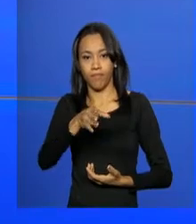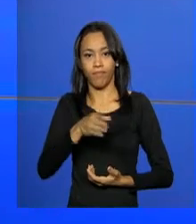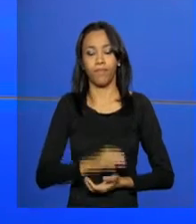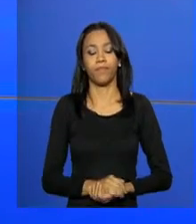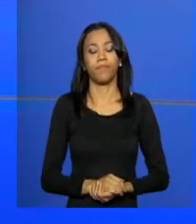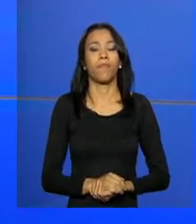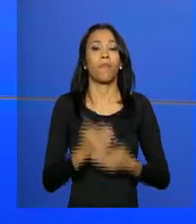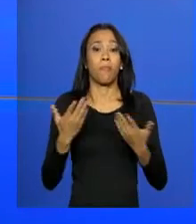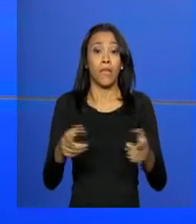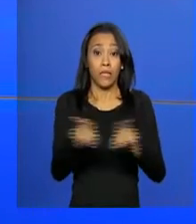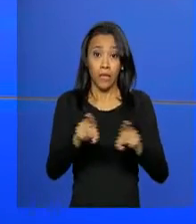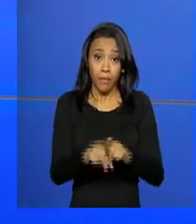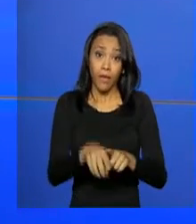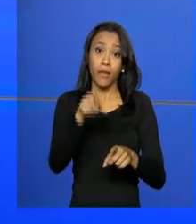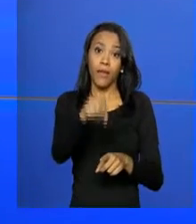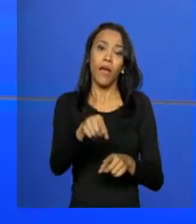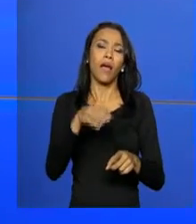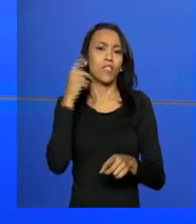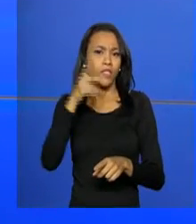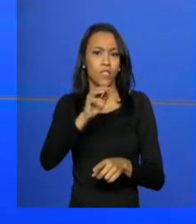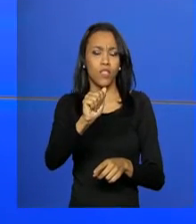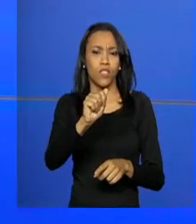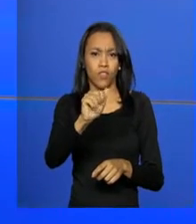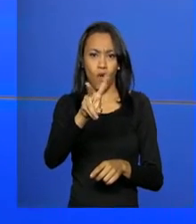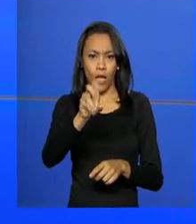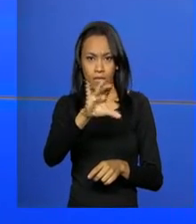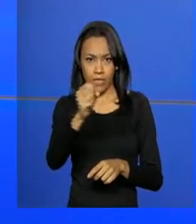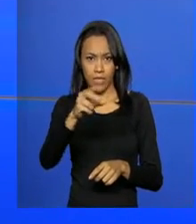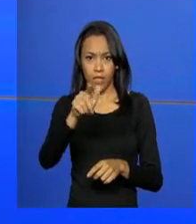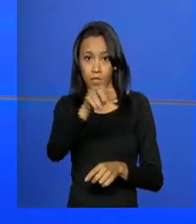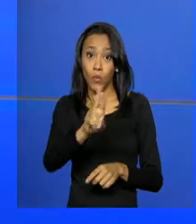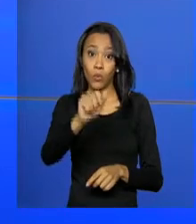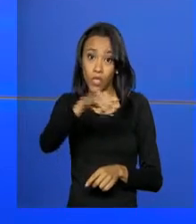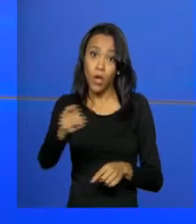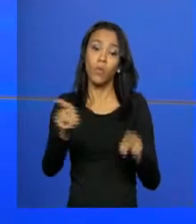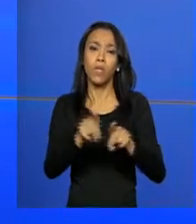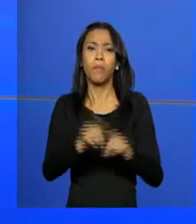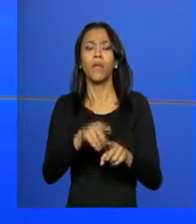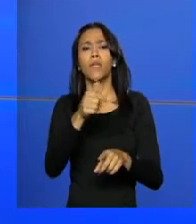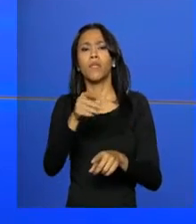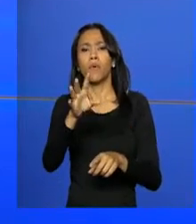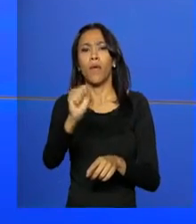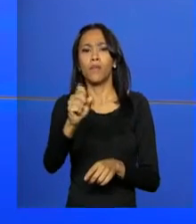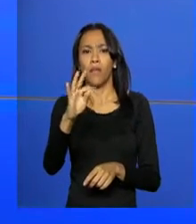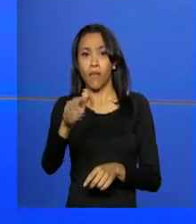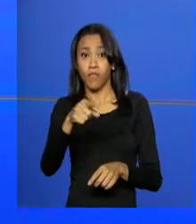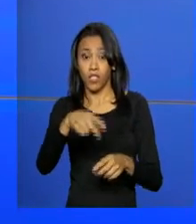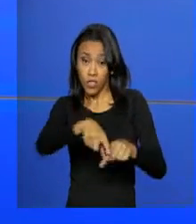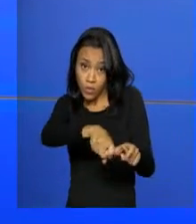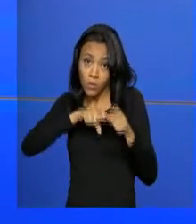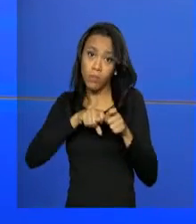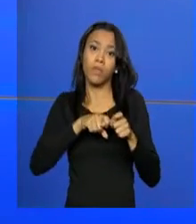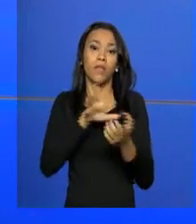E a Advocacia-Geral da União se manifestou sobre a decisão do ministro do Supremo Tribunal Federal, Gilmar Mendes, de suspender a nomeação do